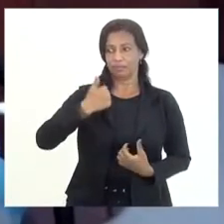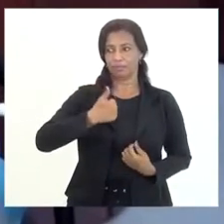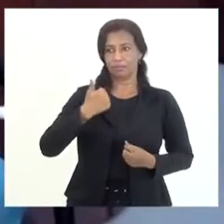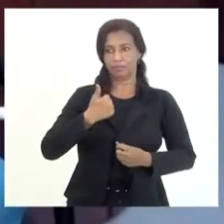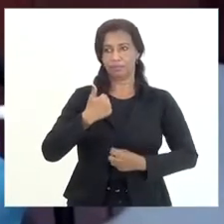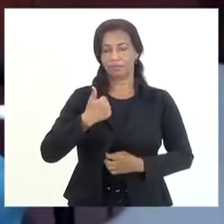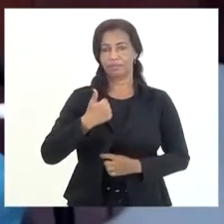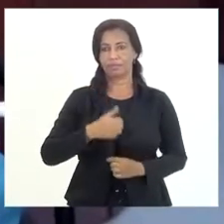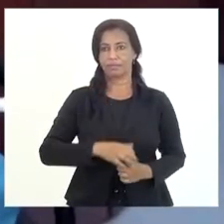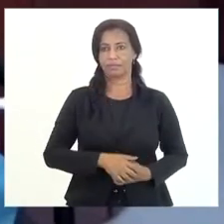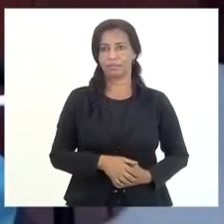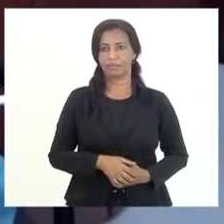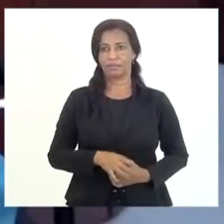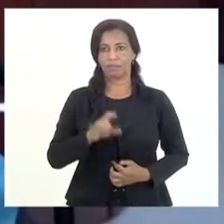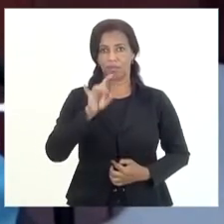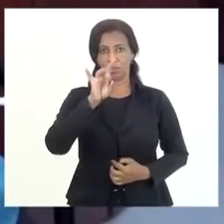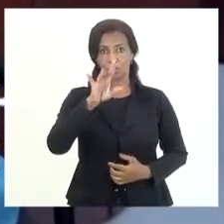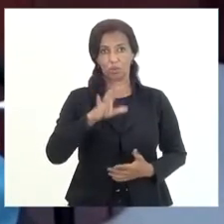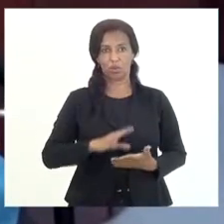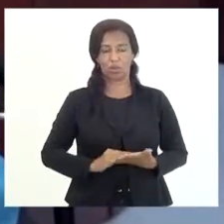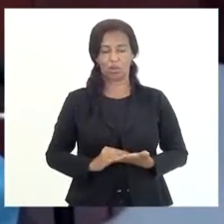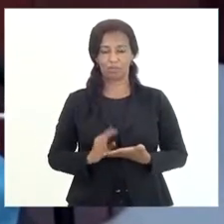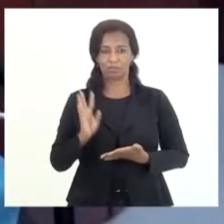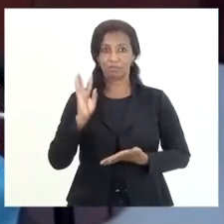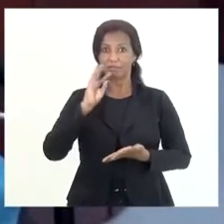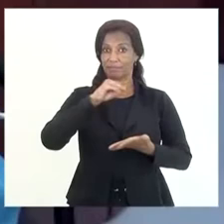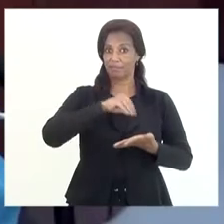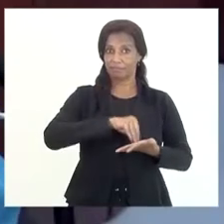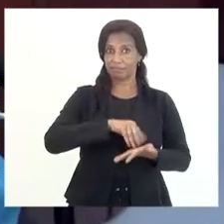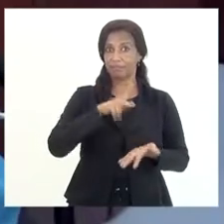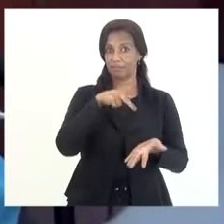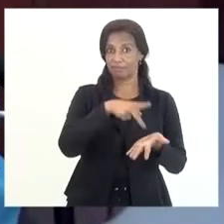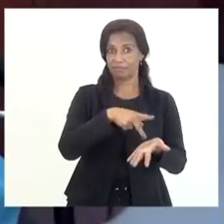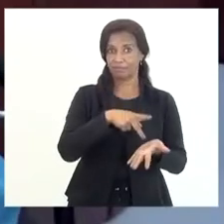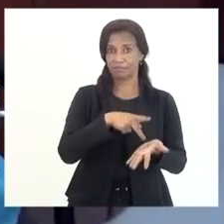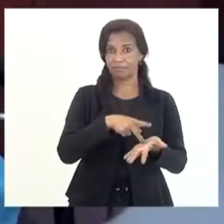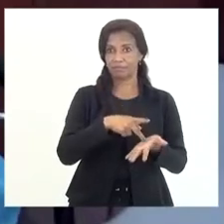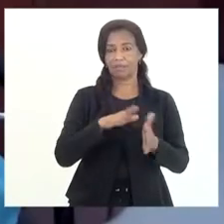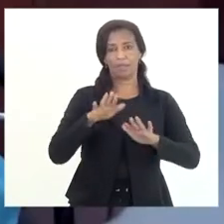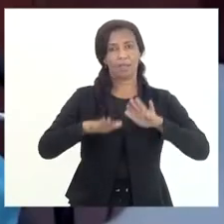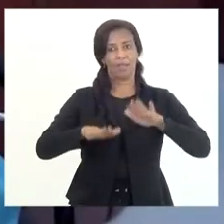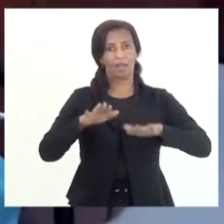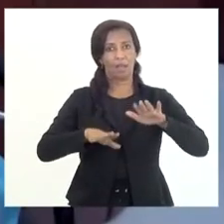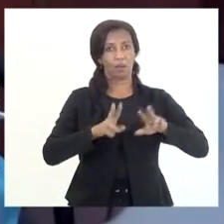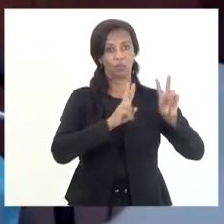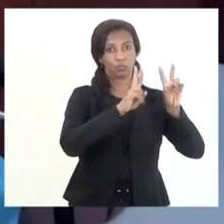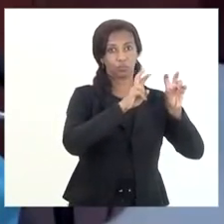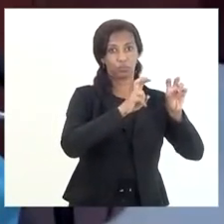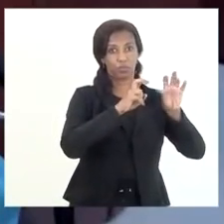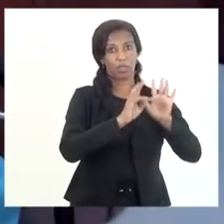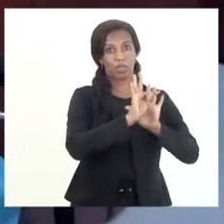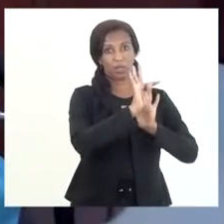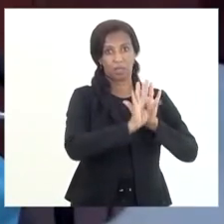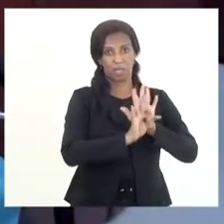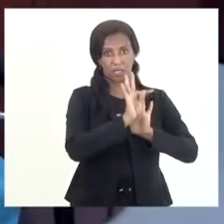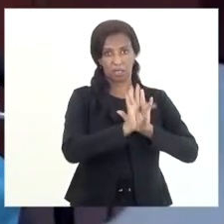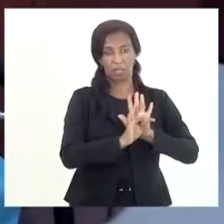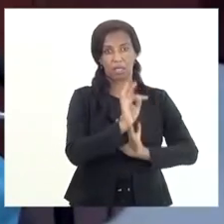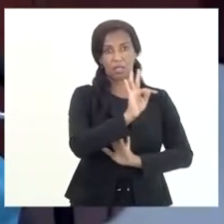Primeiramente, eu só queria colocar que realmente algumas terminologias que são usadas pelo TCE